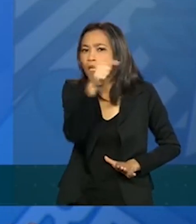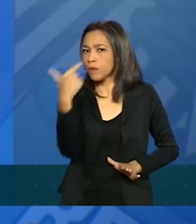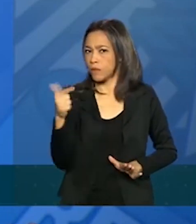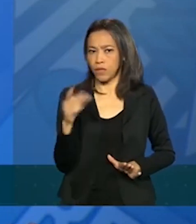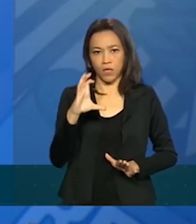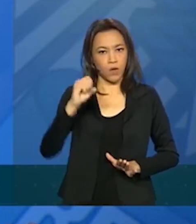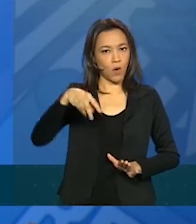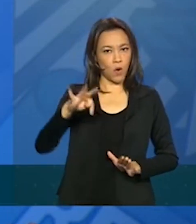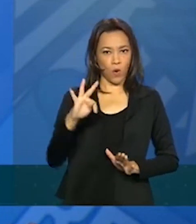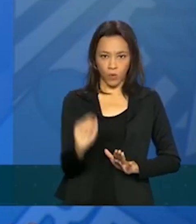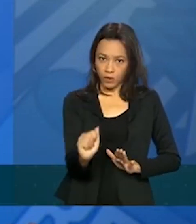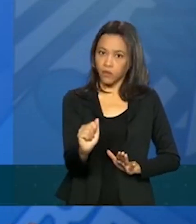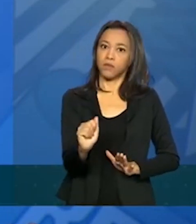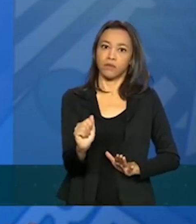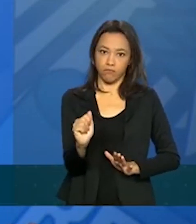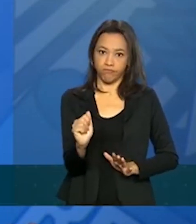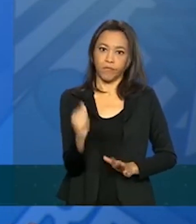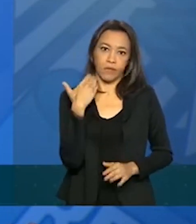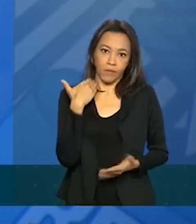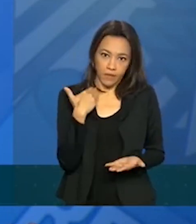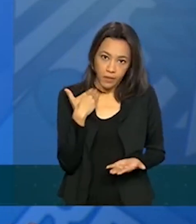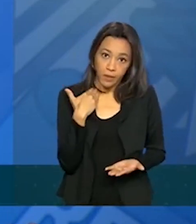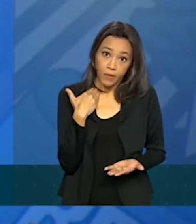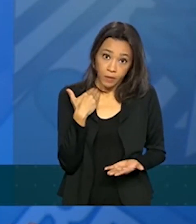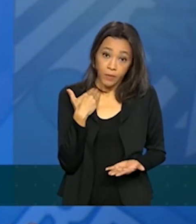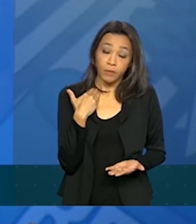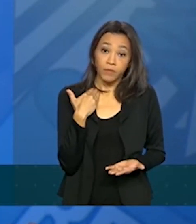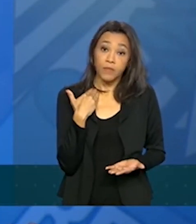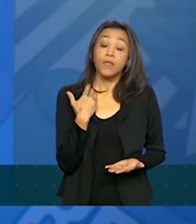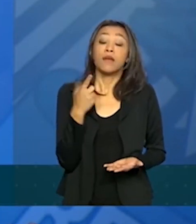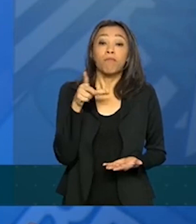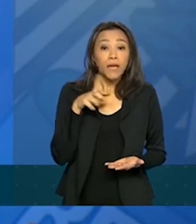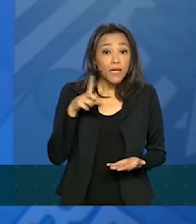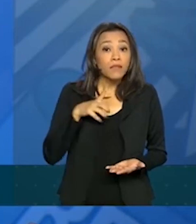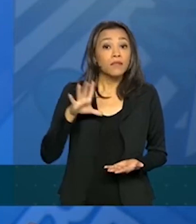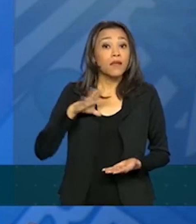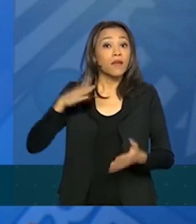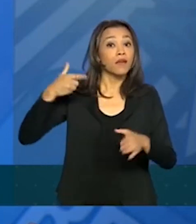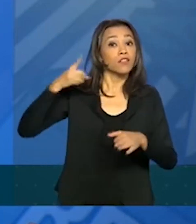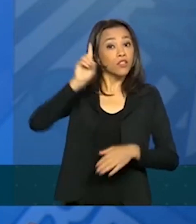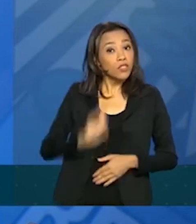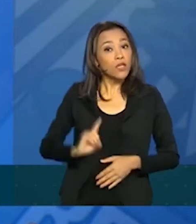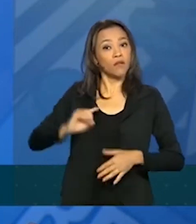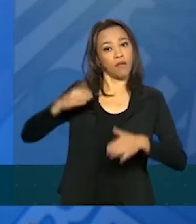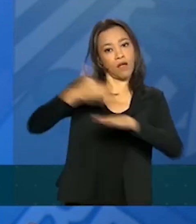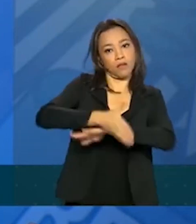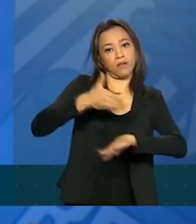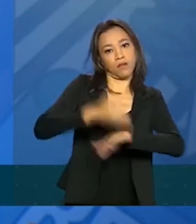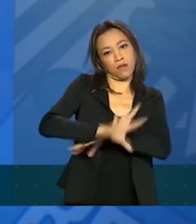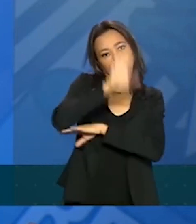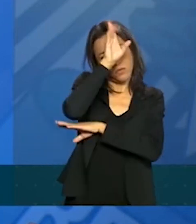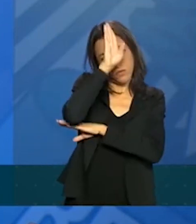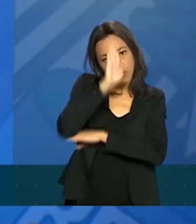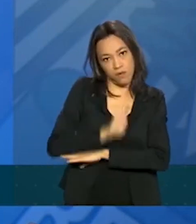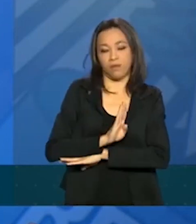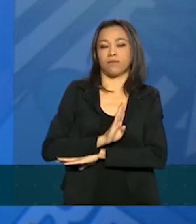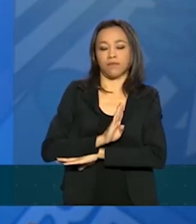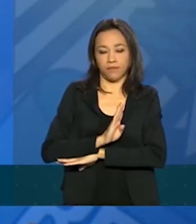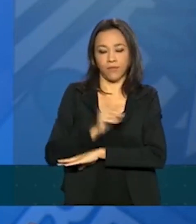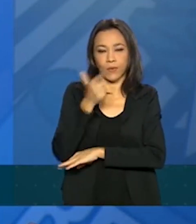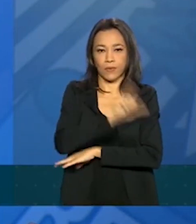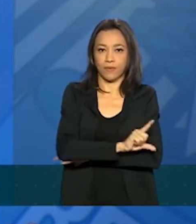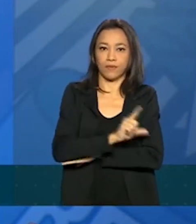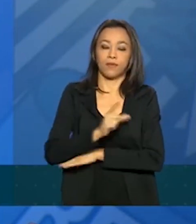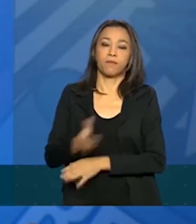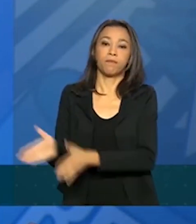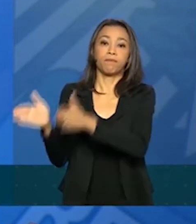no sistema financeiro, de graça, e fazendo as suas transferências, de graça. E a